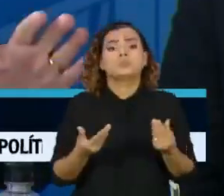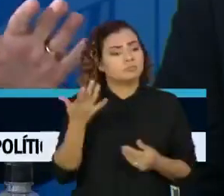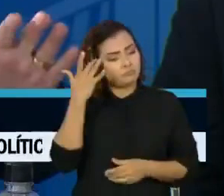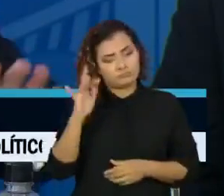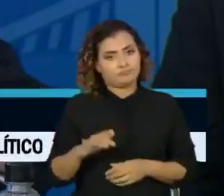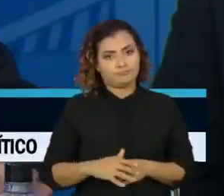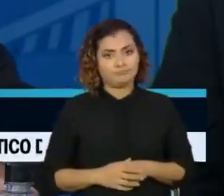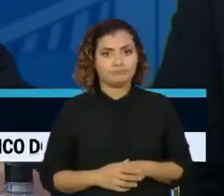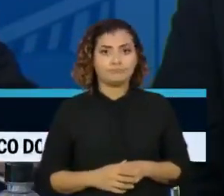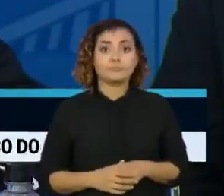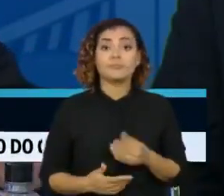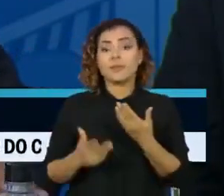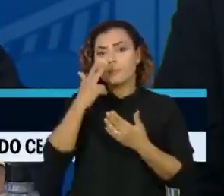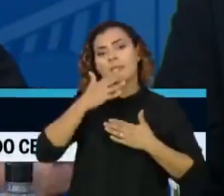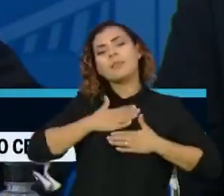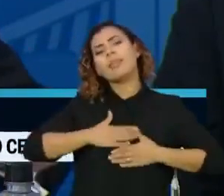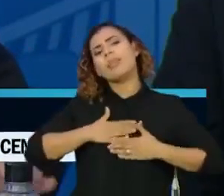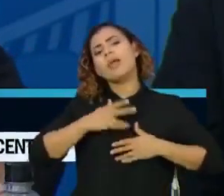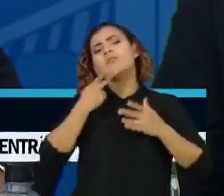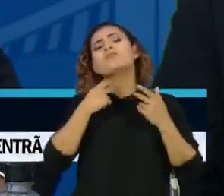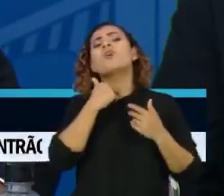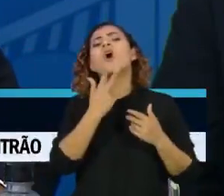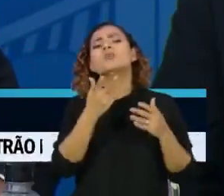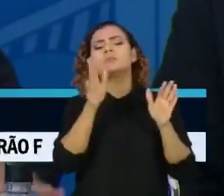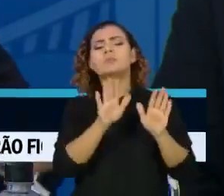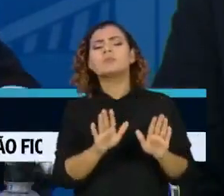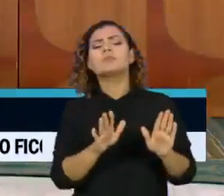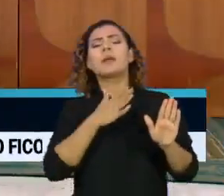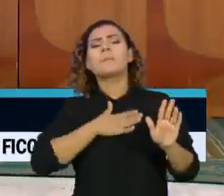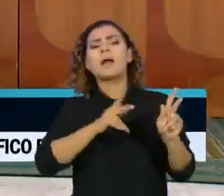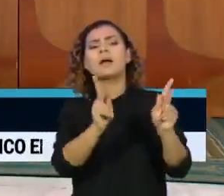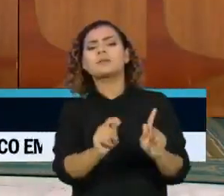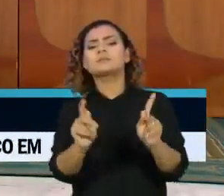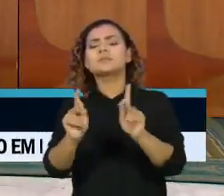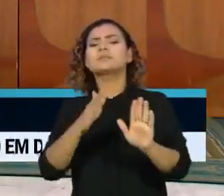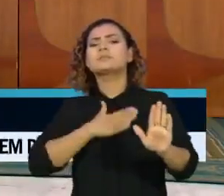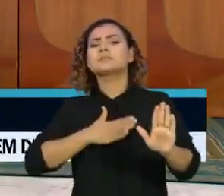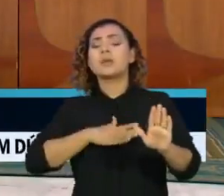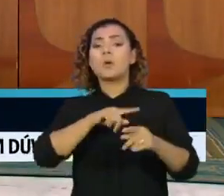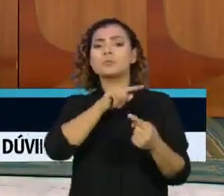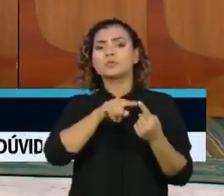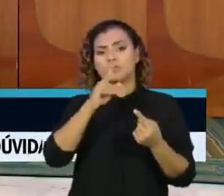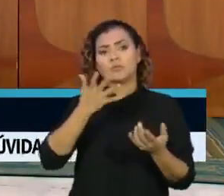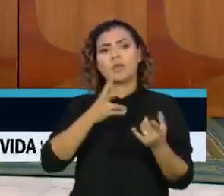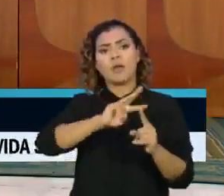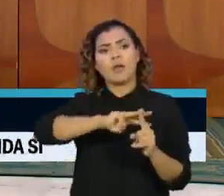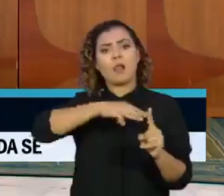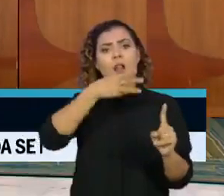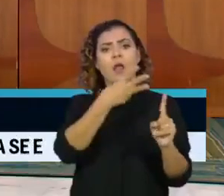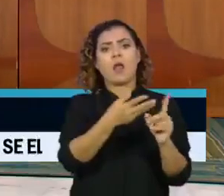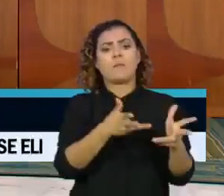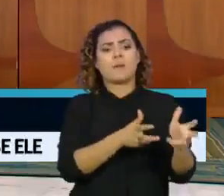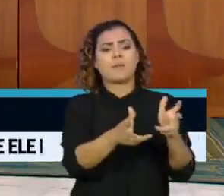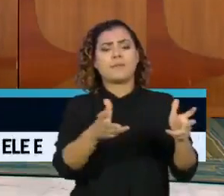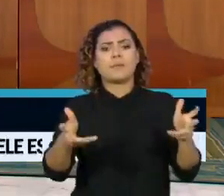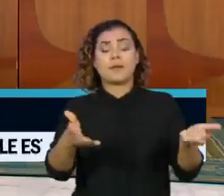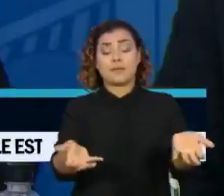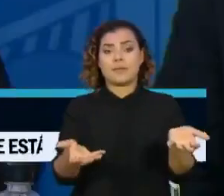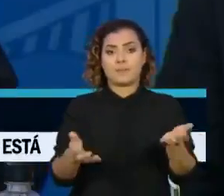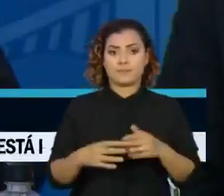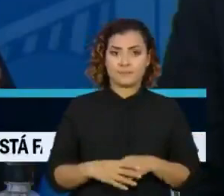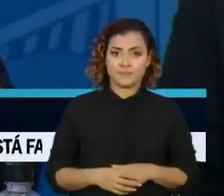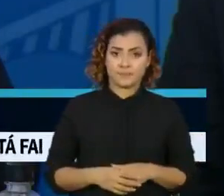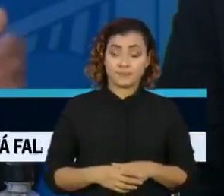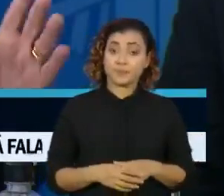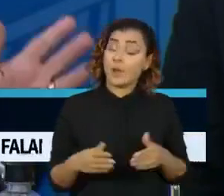Adotando um tom conciliador, o recém-impossado ministro da Saúde disse que sua meta é triplicar a atual taxa de vacinação.